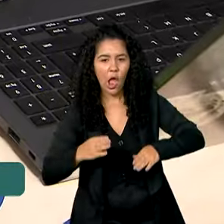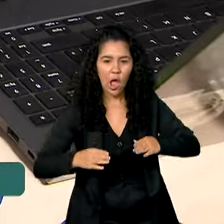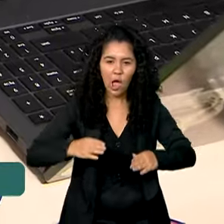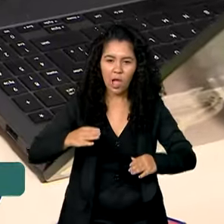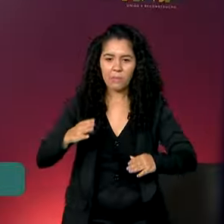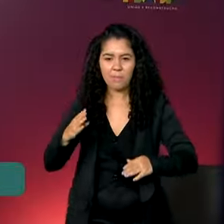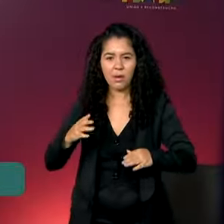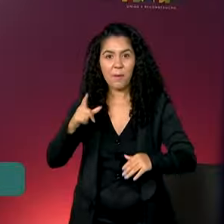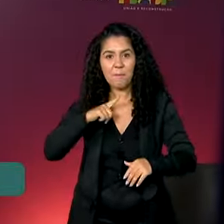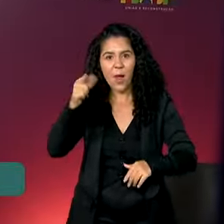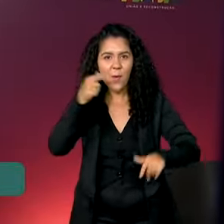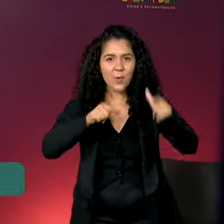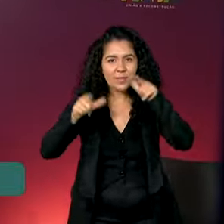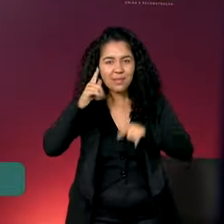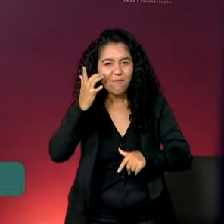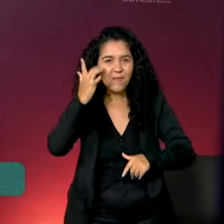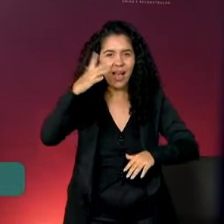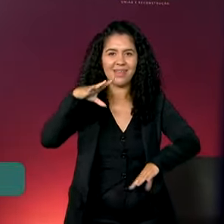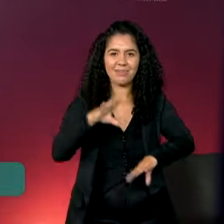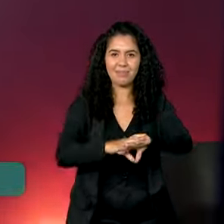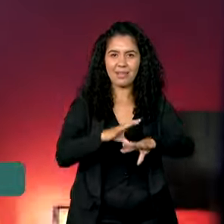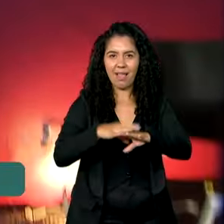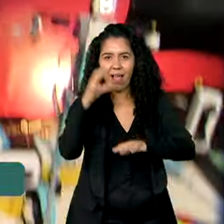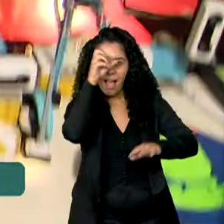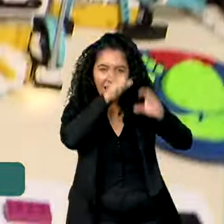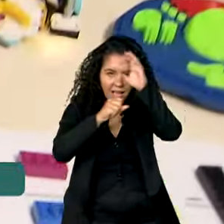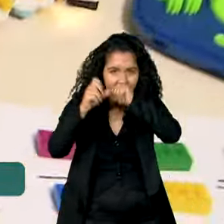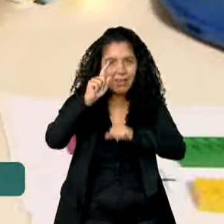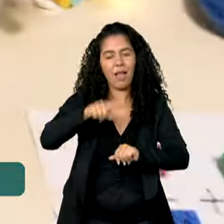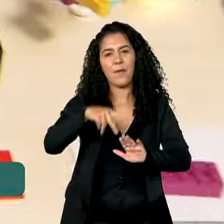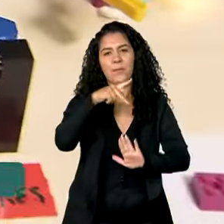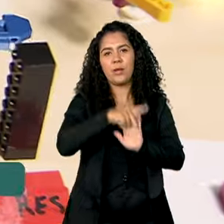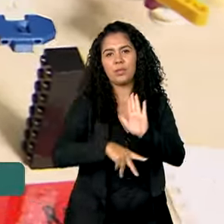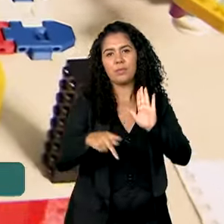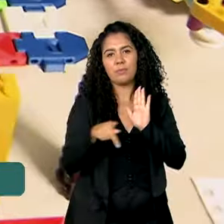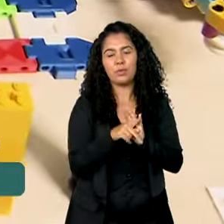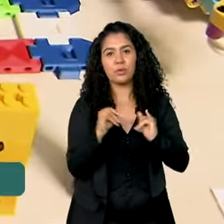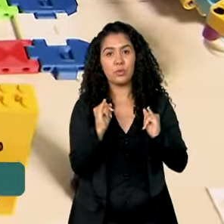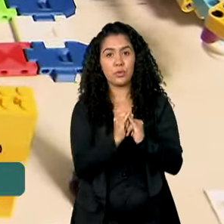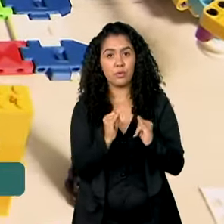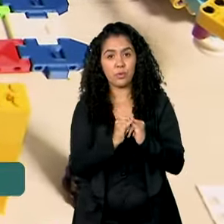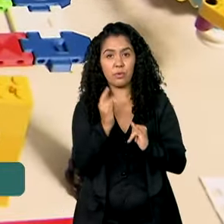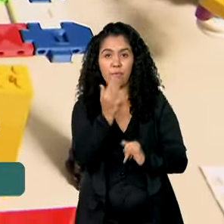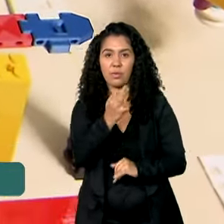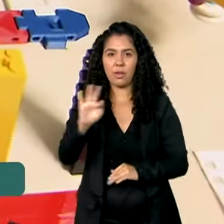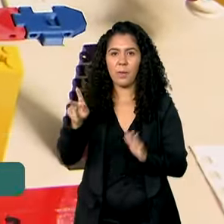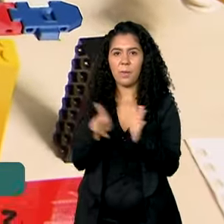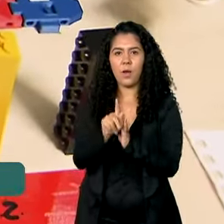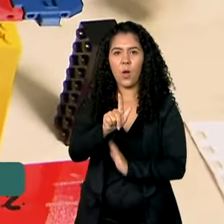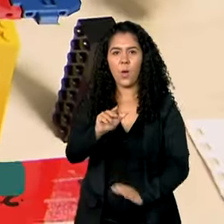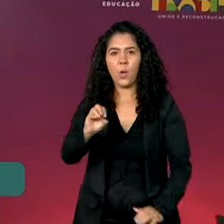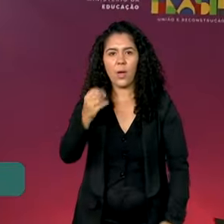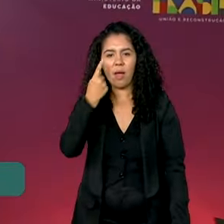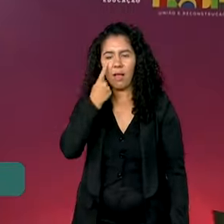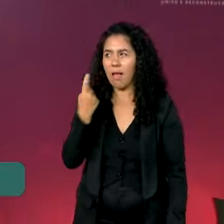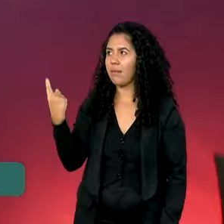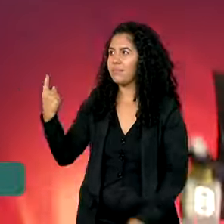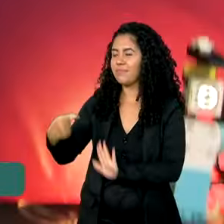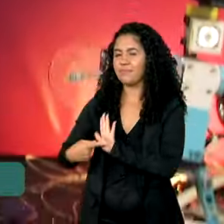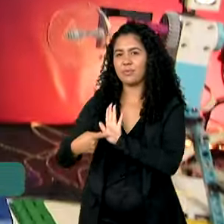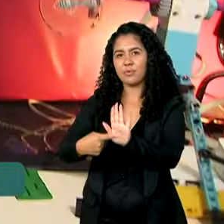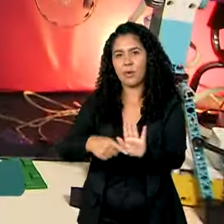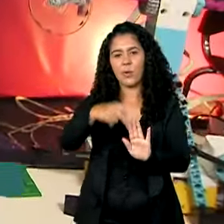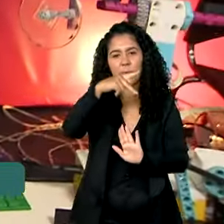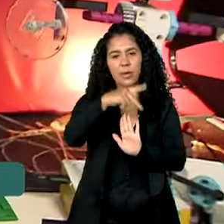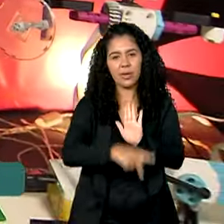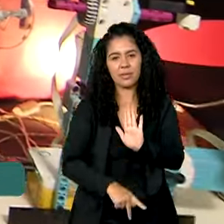da matemática. Esse é um dos projetos que os alunos do Instituto Federal de Goiás trouxeram para a Semana Nacional de